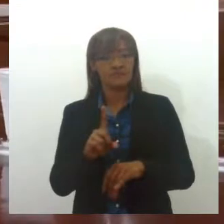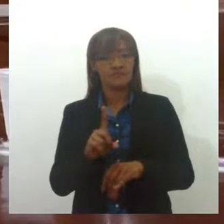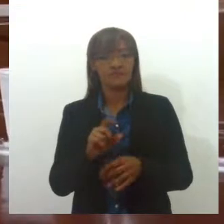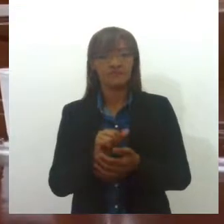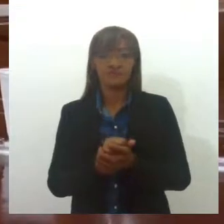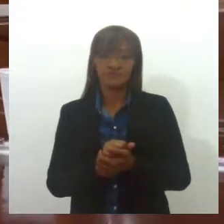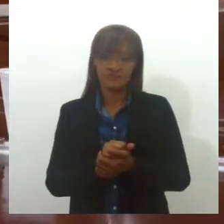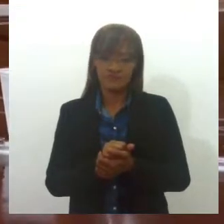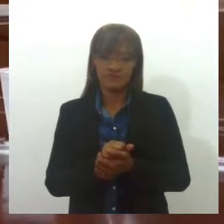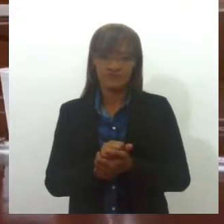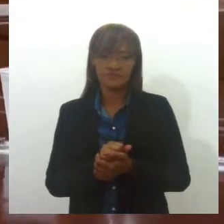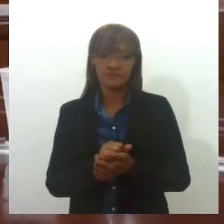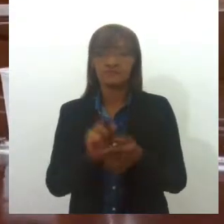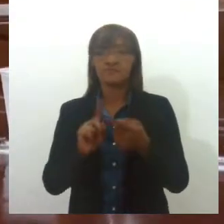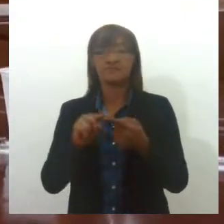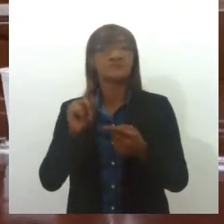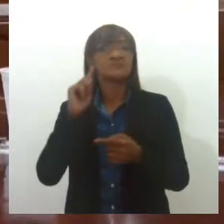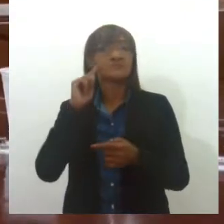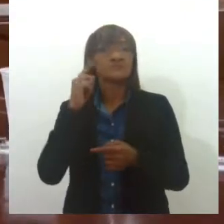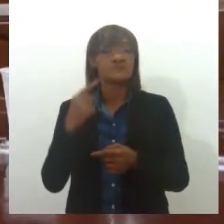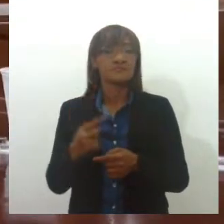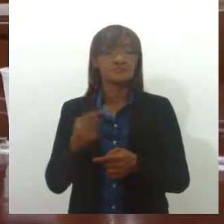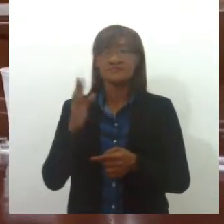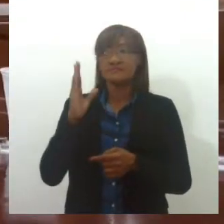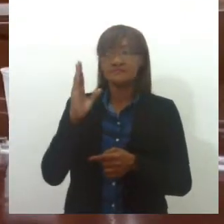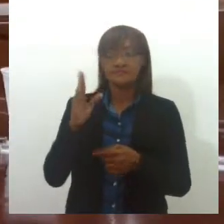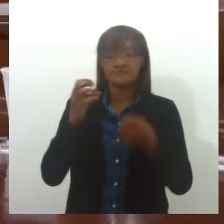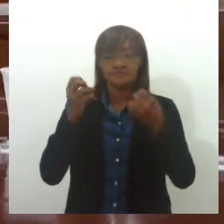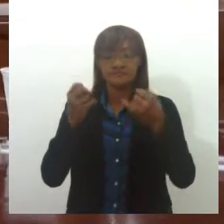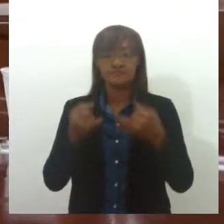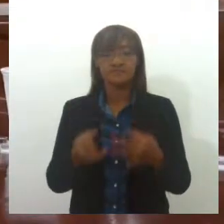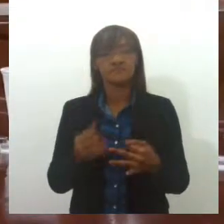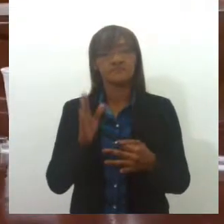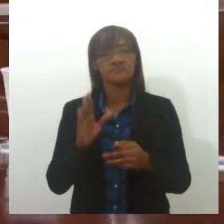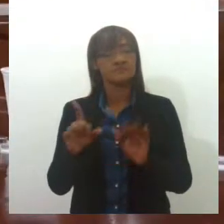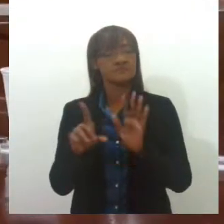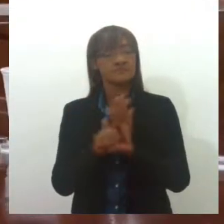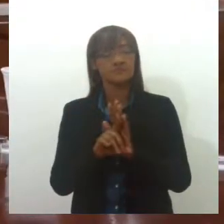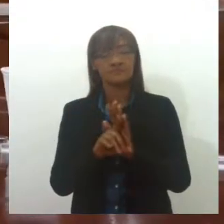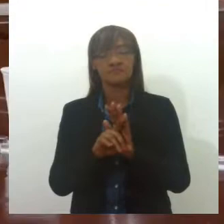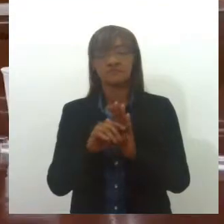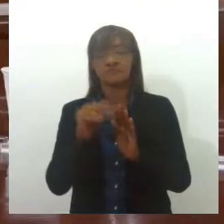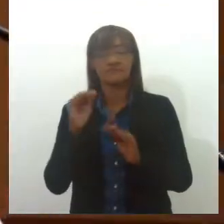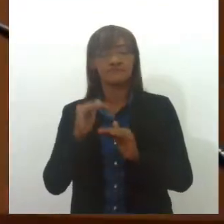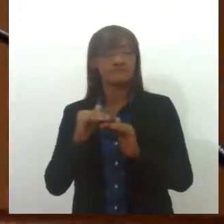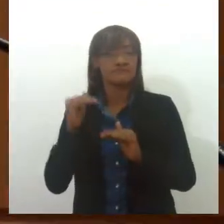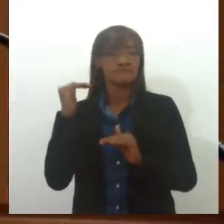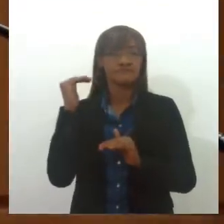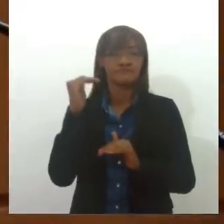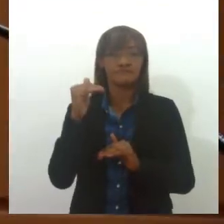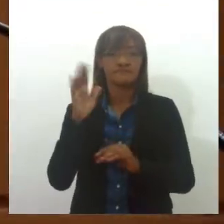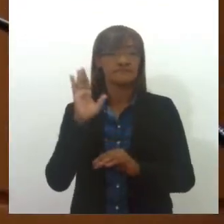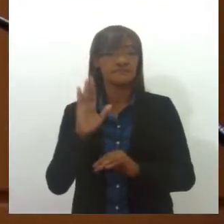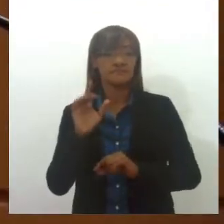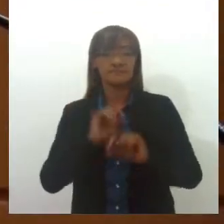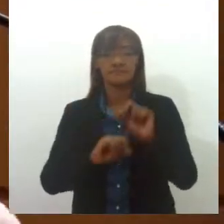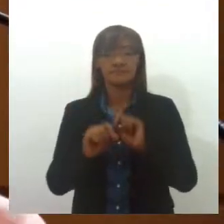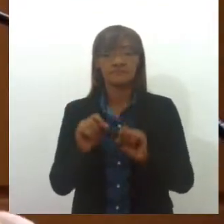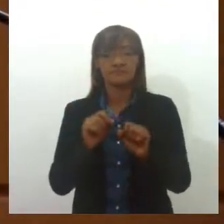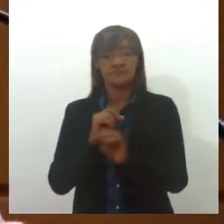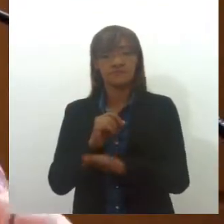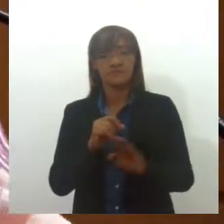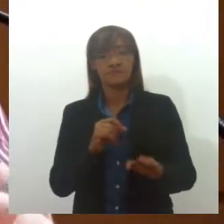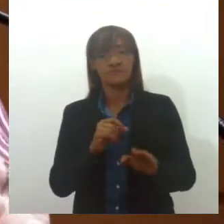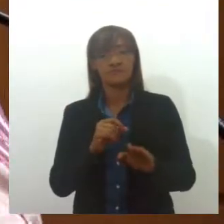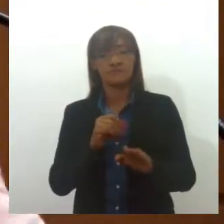Salmeron falou que a garantia de direitos vai muito além do cumprimento de leis, principalmente no que se refere a crianças e adolescentes,